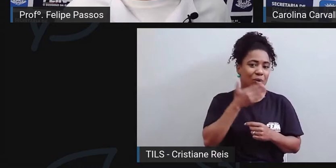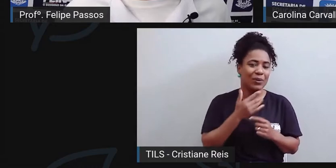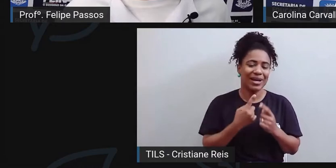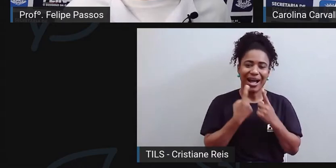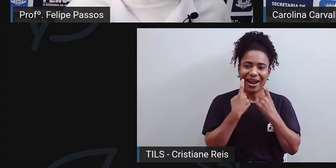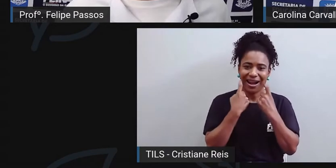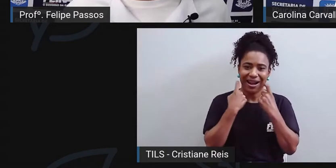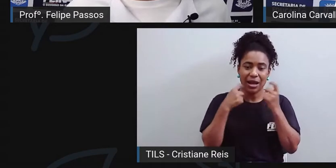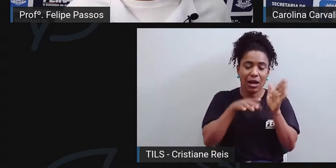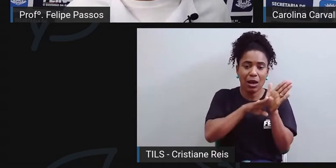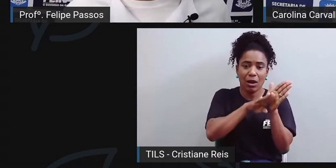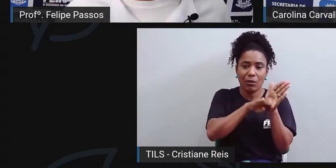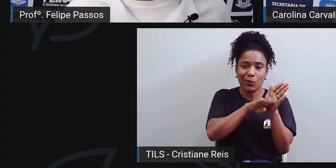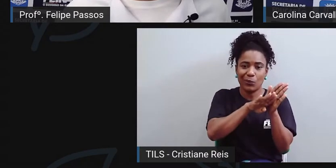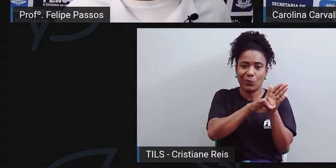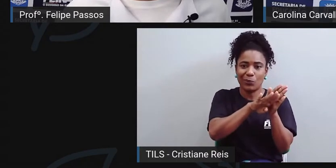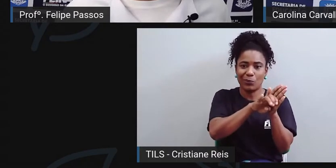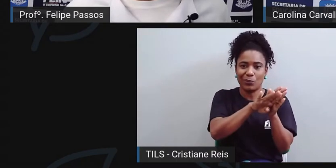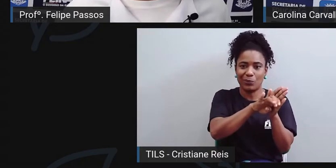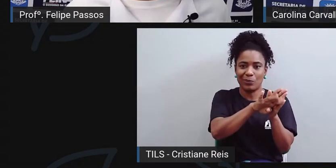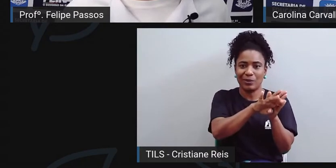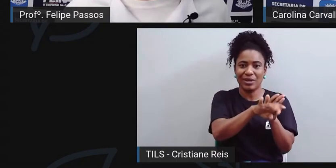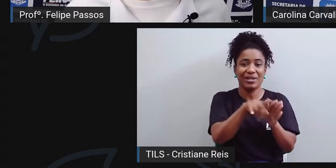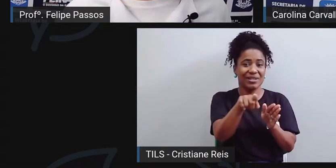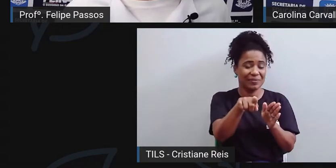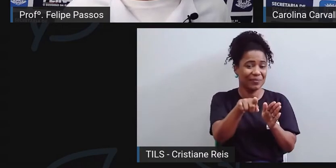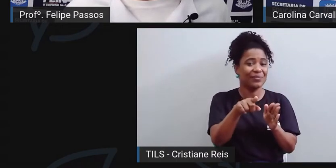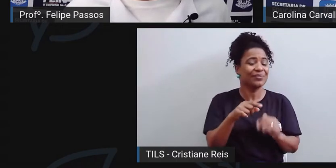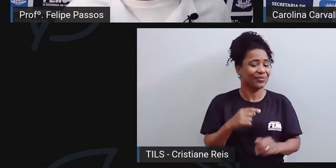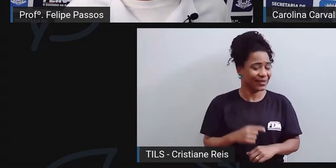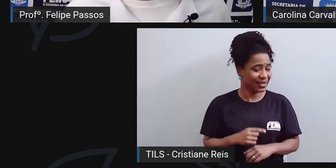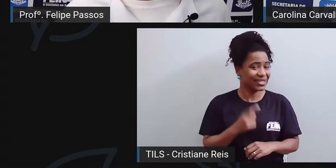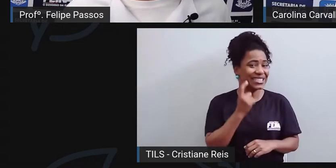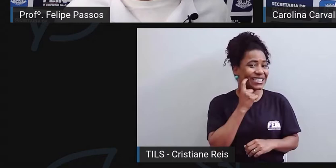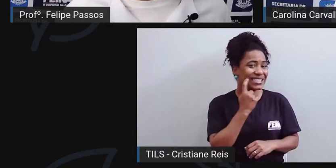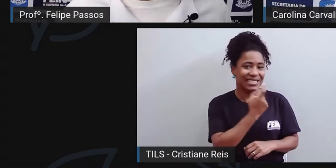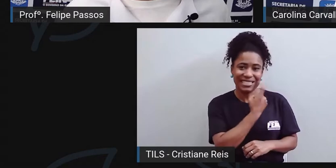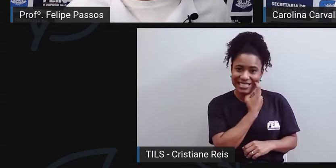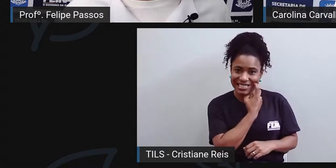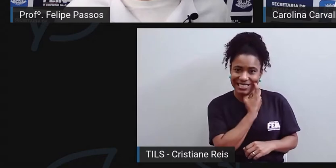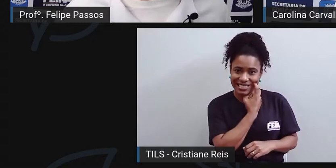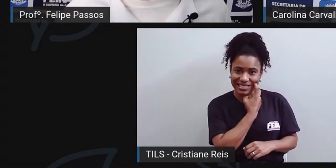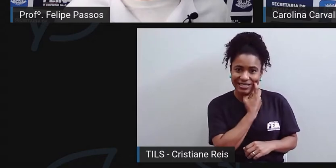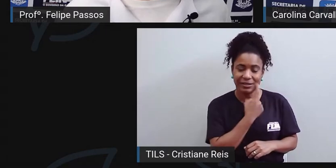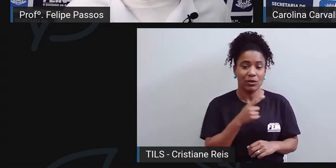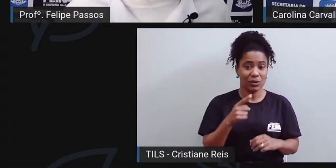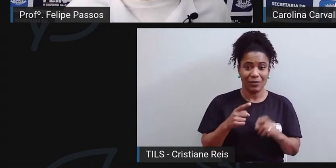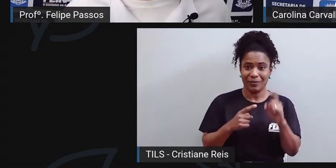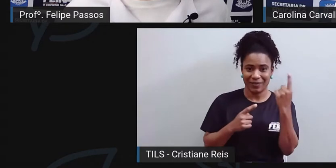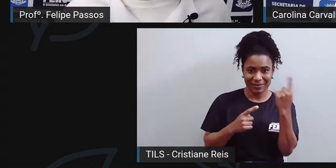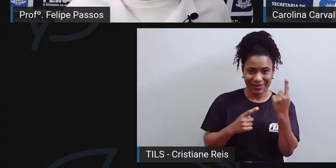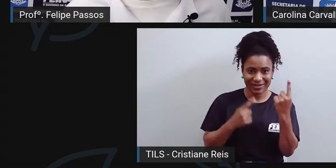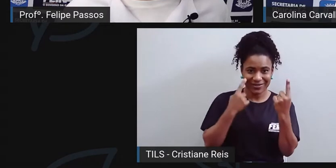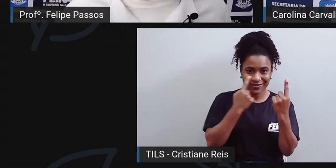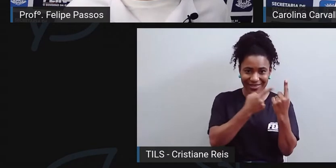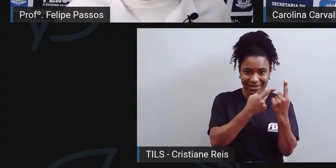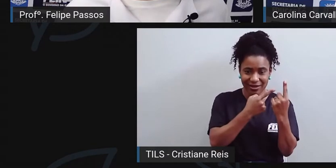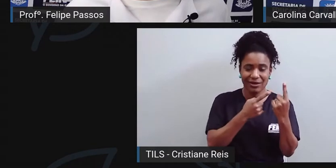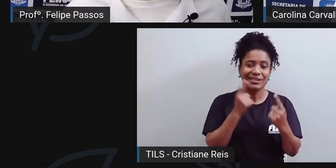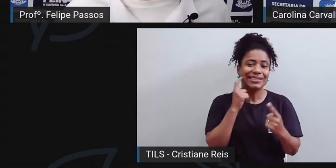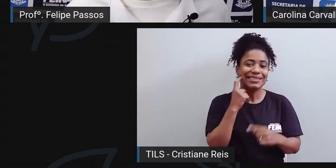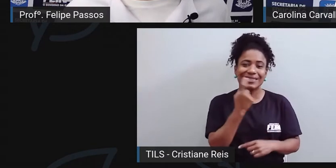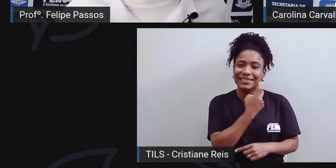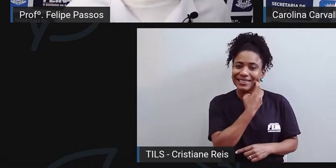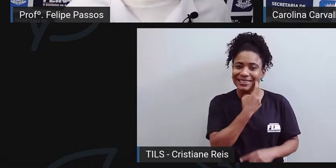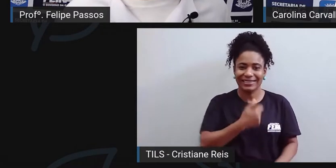promover uma destruição dos dentes. Então, aqui seria um dente sadio, que vai